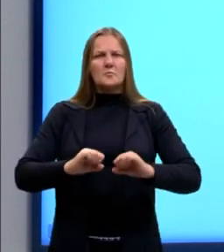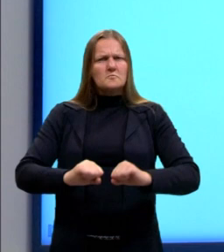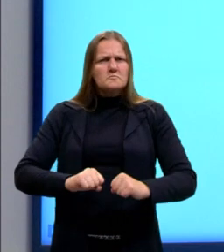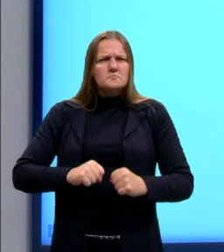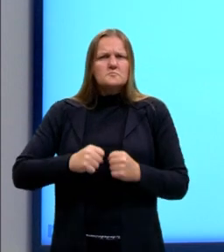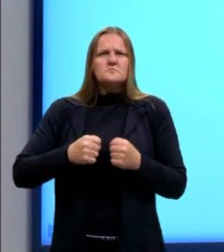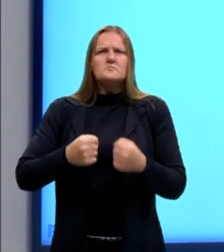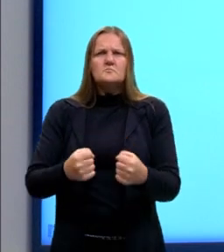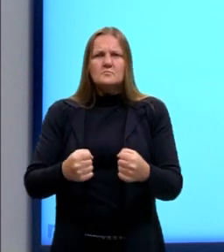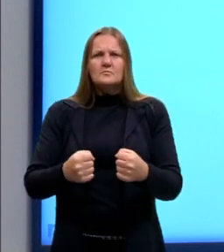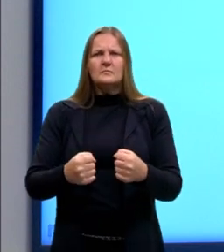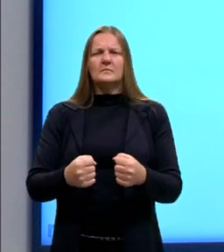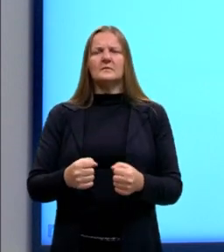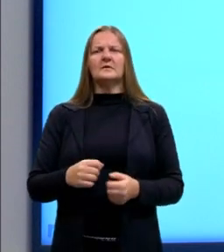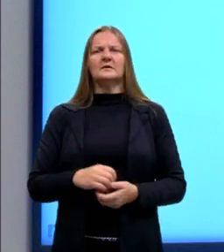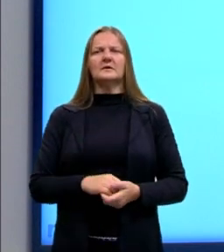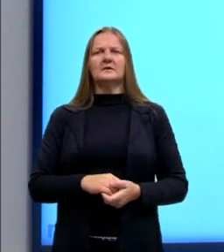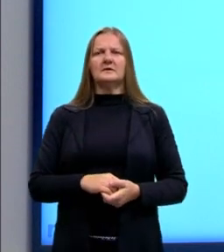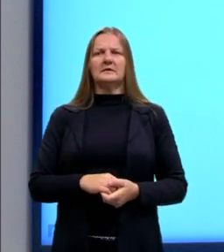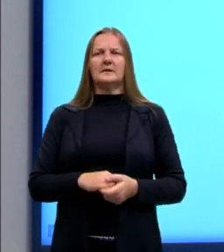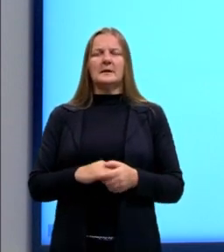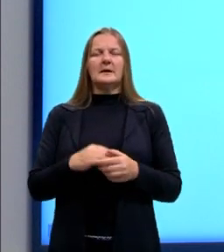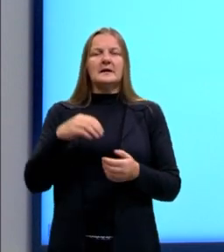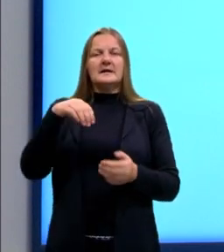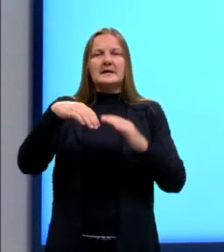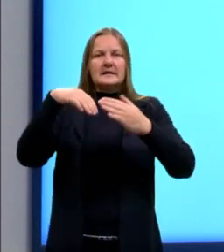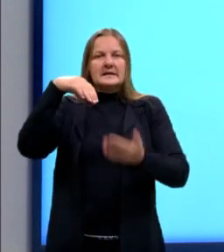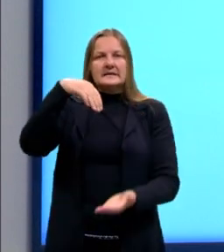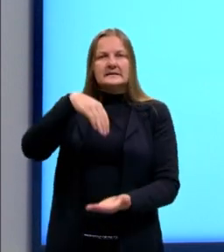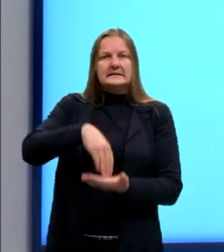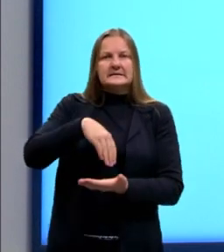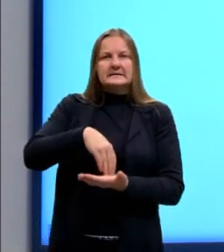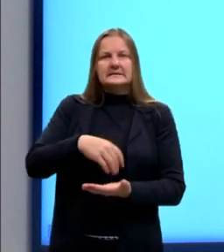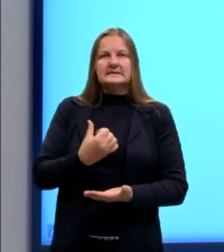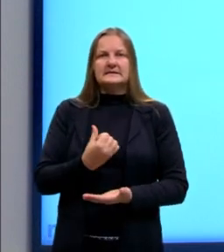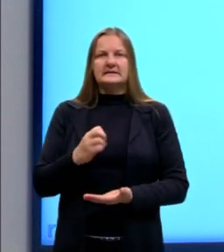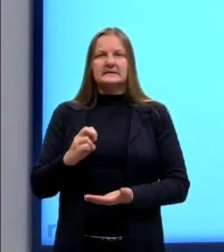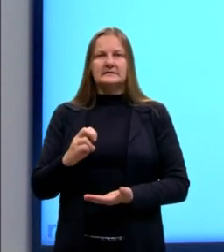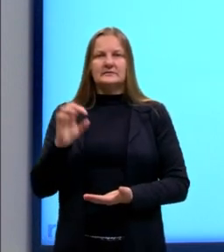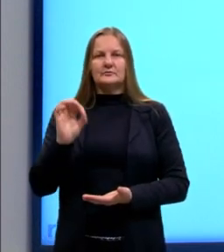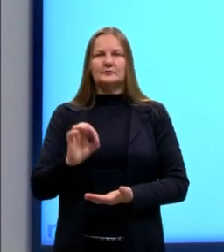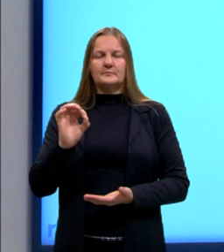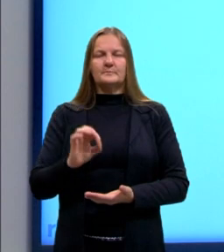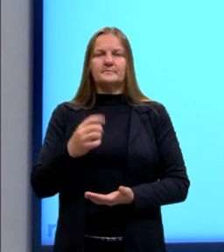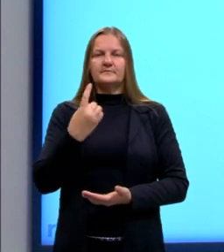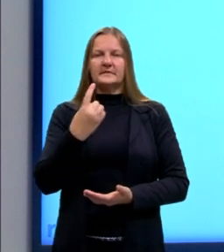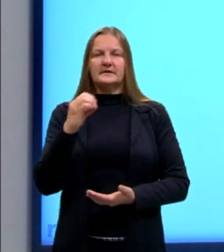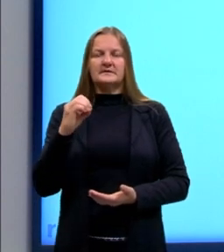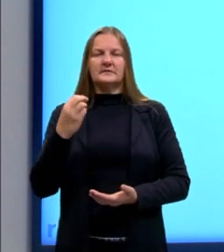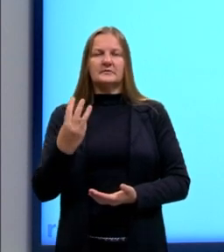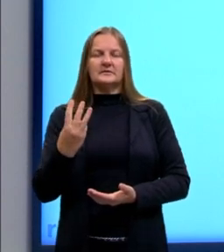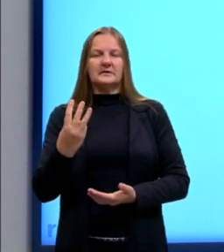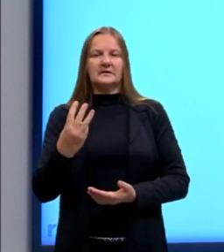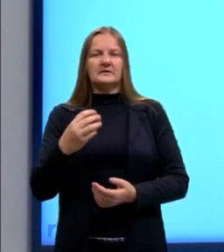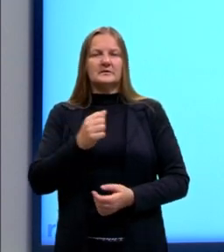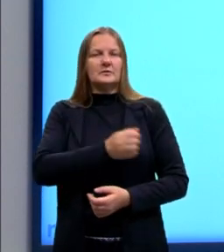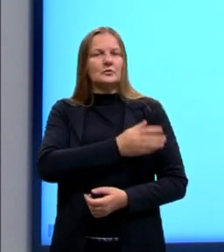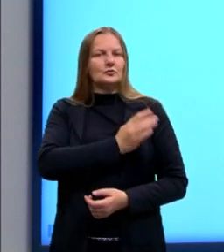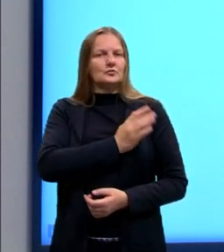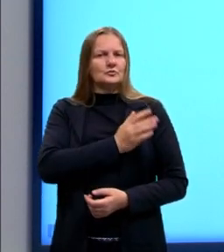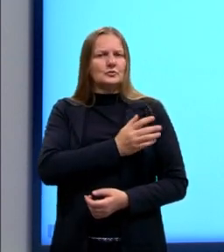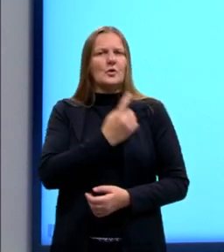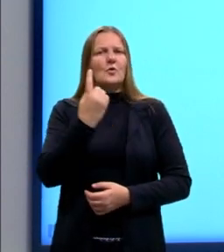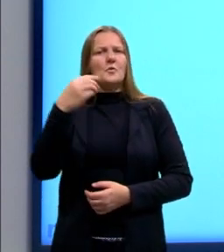físico, o valor mais baixo tem que ser ali acima de 103 batimentos por minutos.